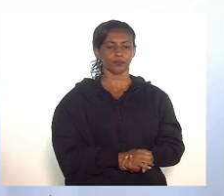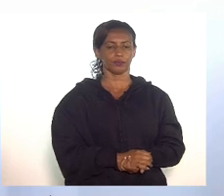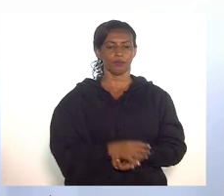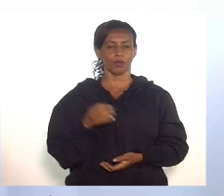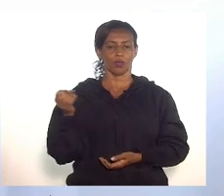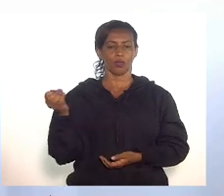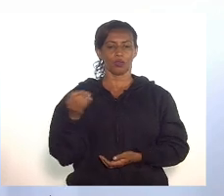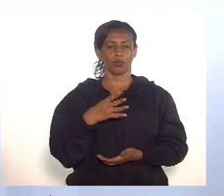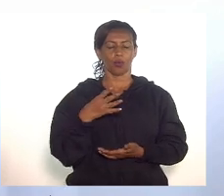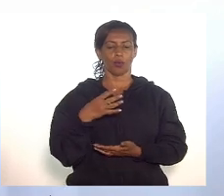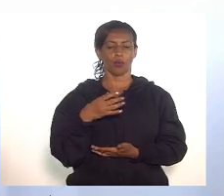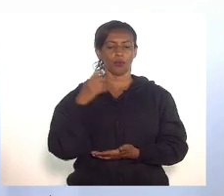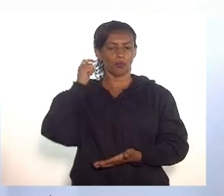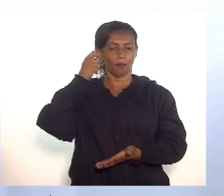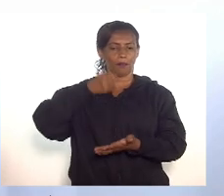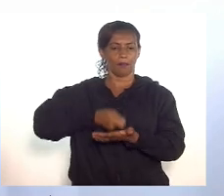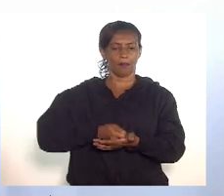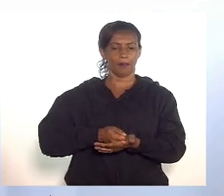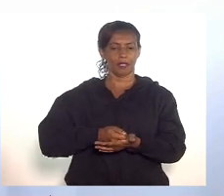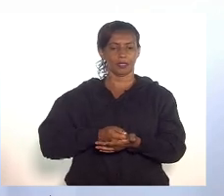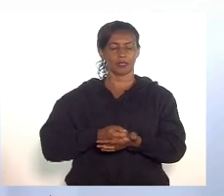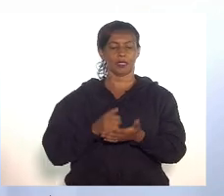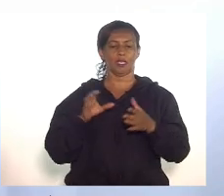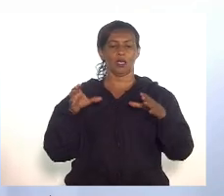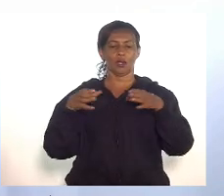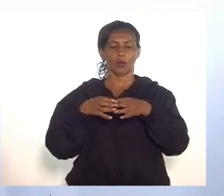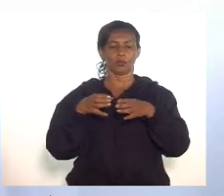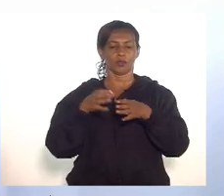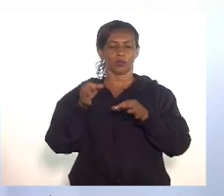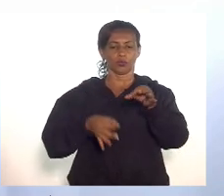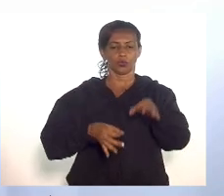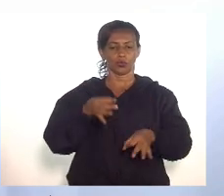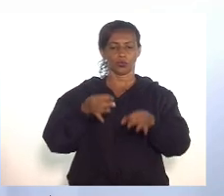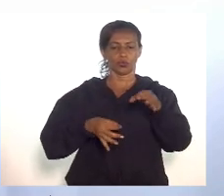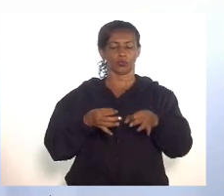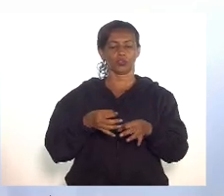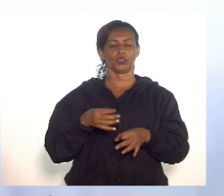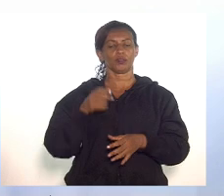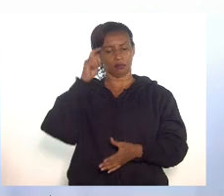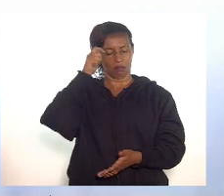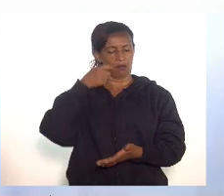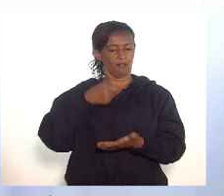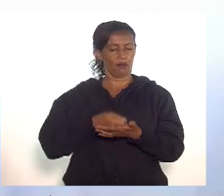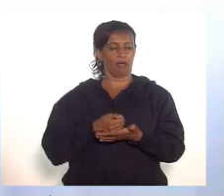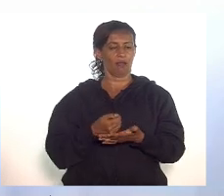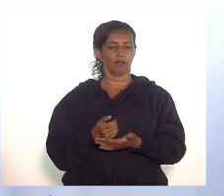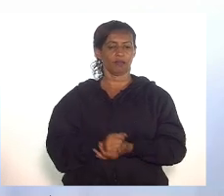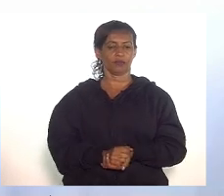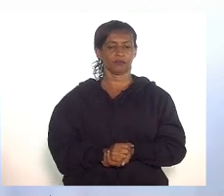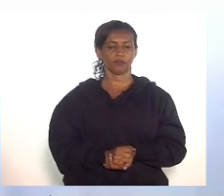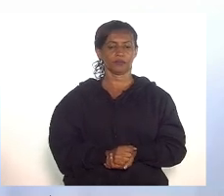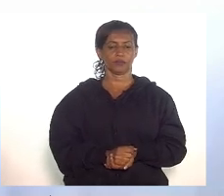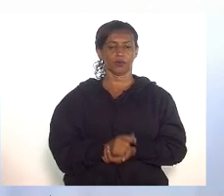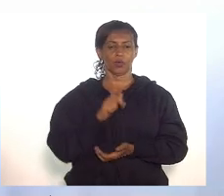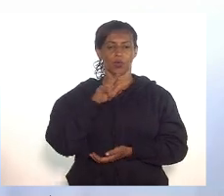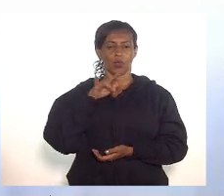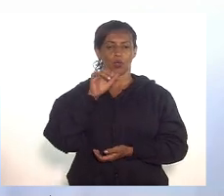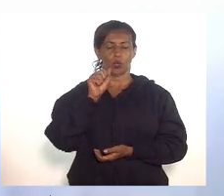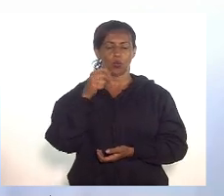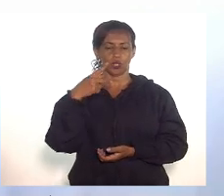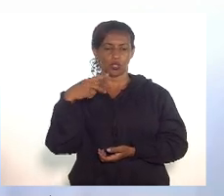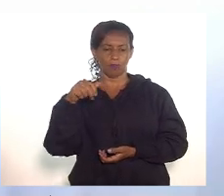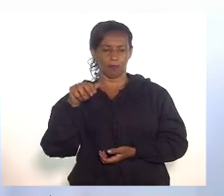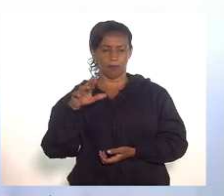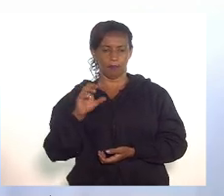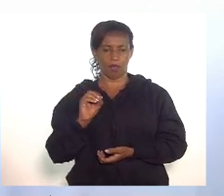Novo parecer às emendas de plenário da Comissão de Constituição e Justiça, favorável. Relatores Deputado Luiz Paulo, Alexandre Quino